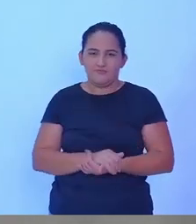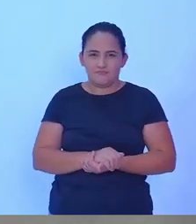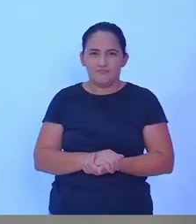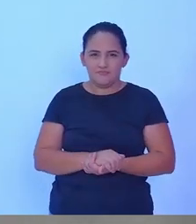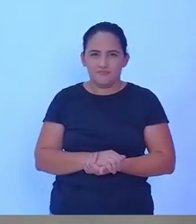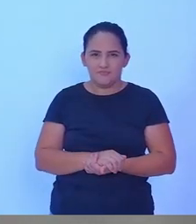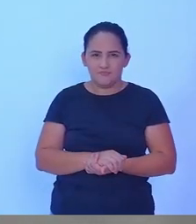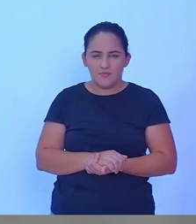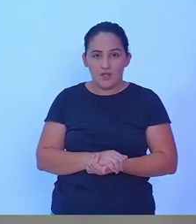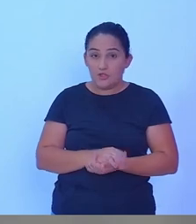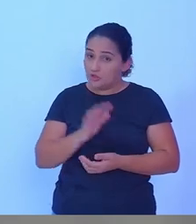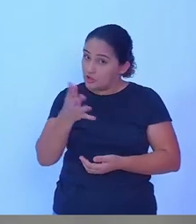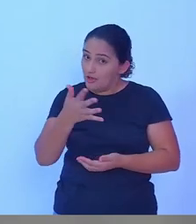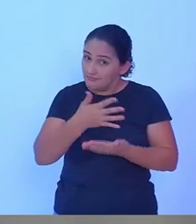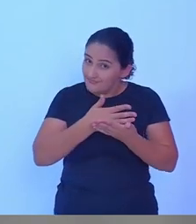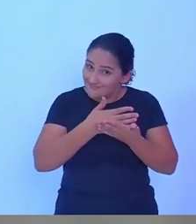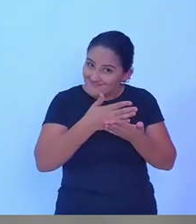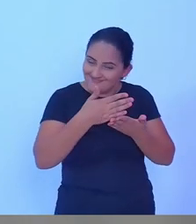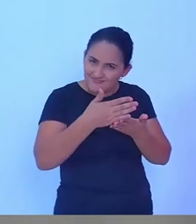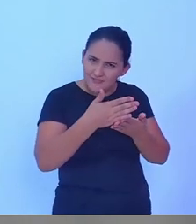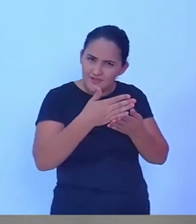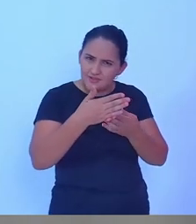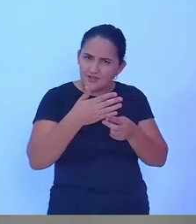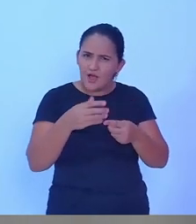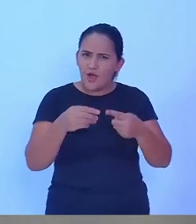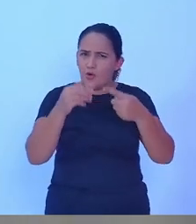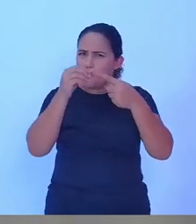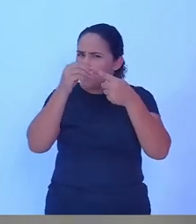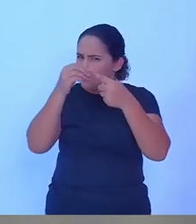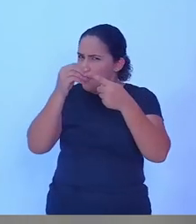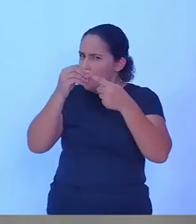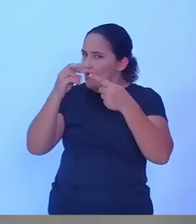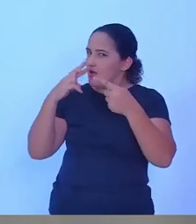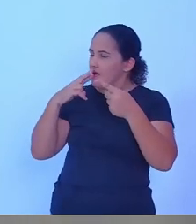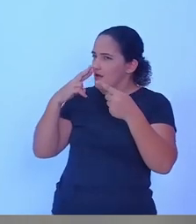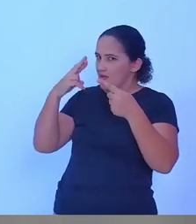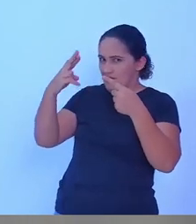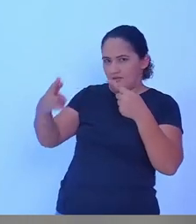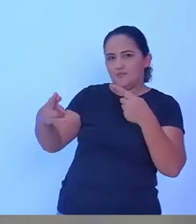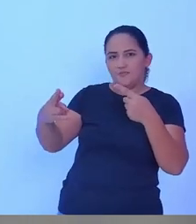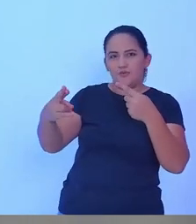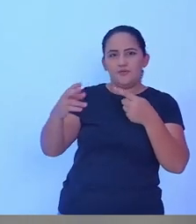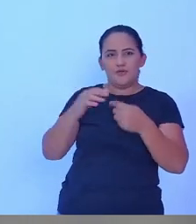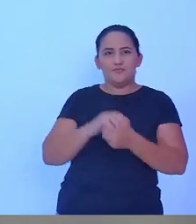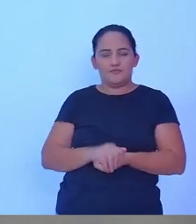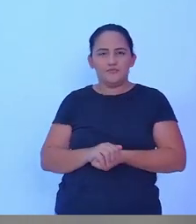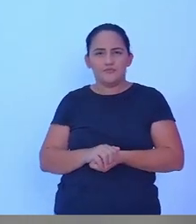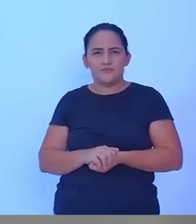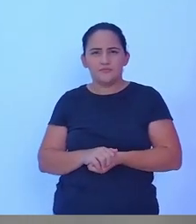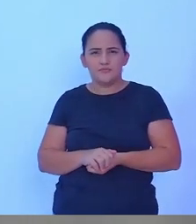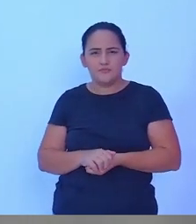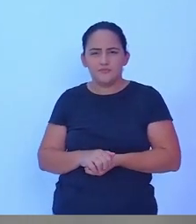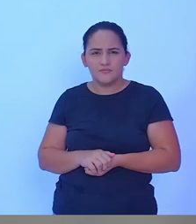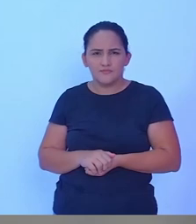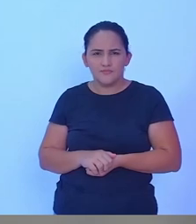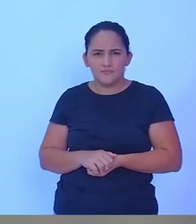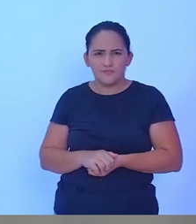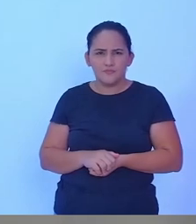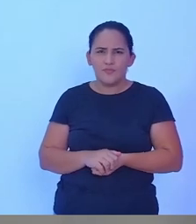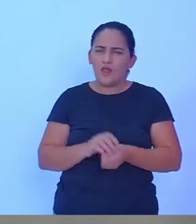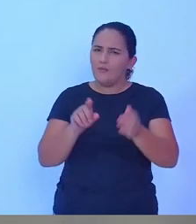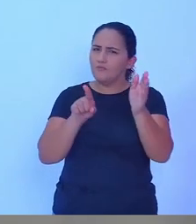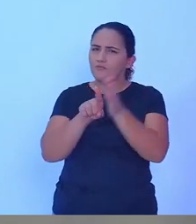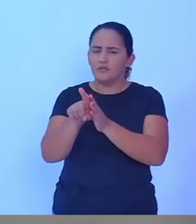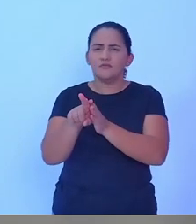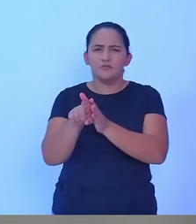E a gente começa, o primeiro a responder, para a gente, e eu pergunto, para o candidato